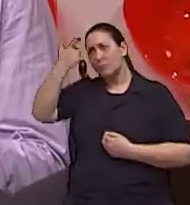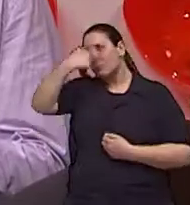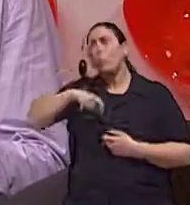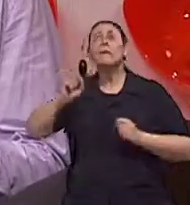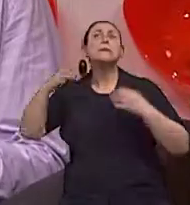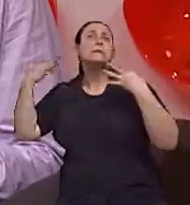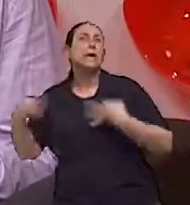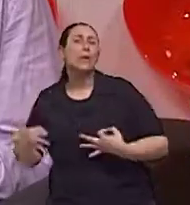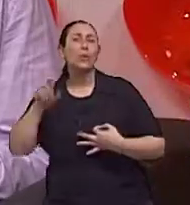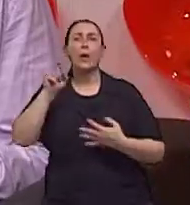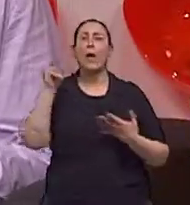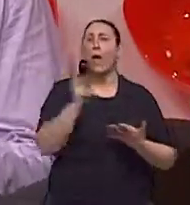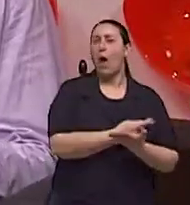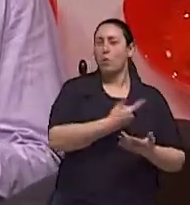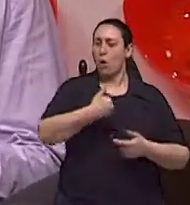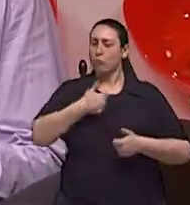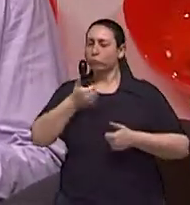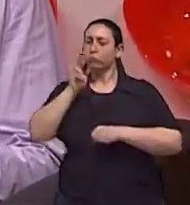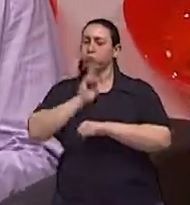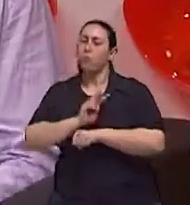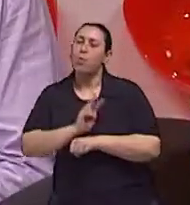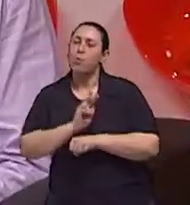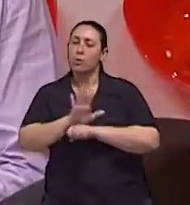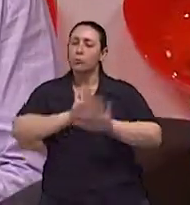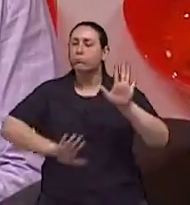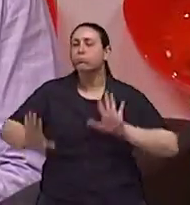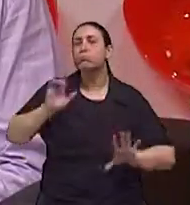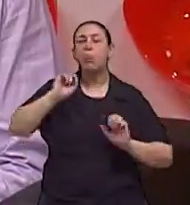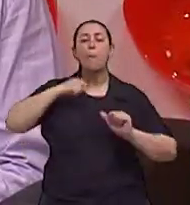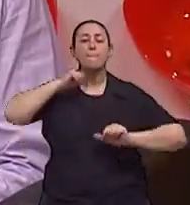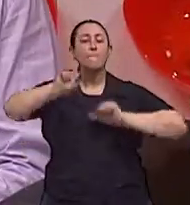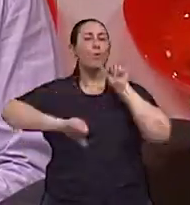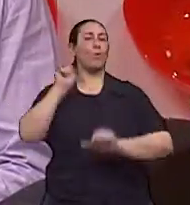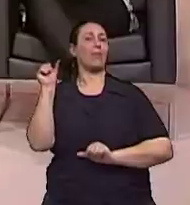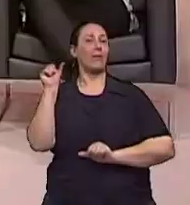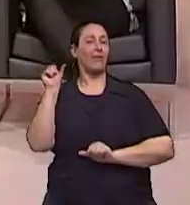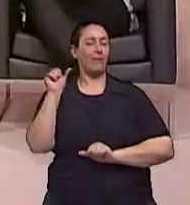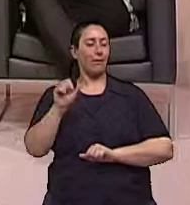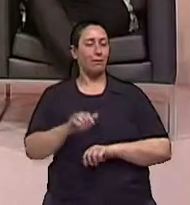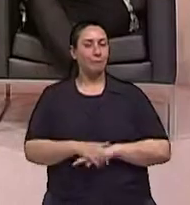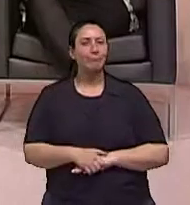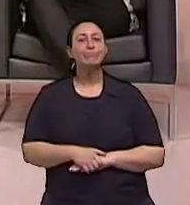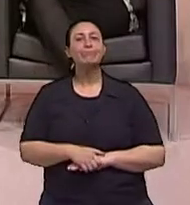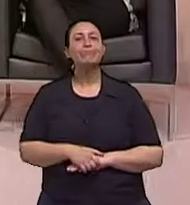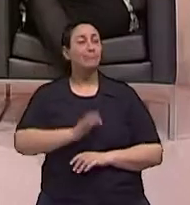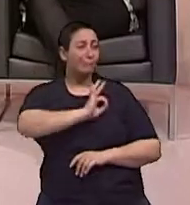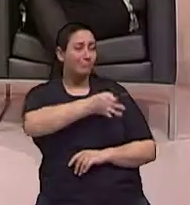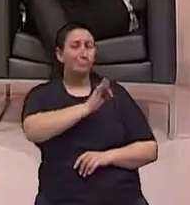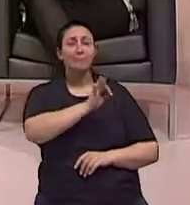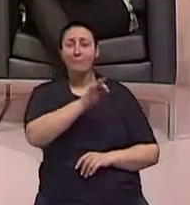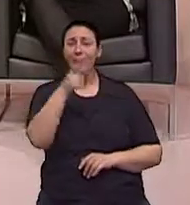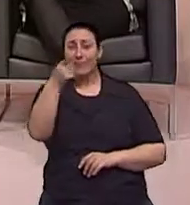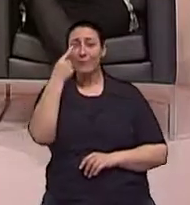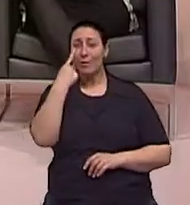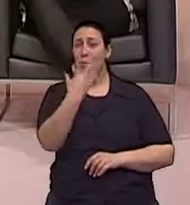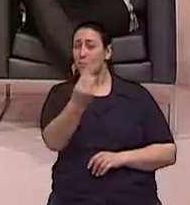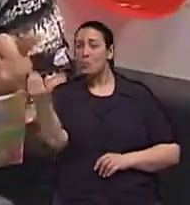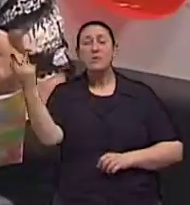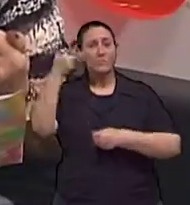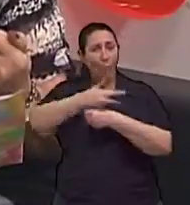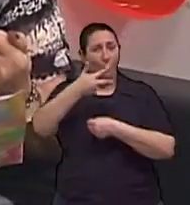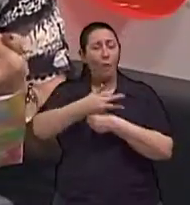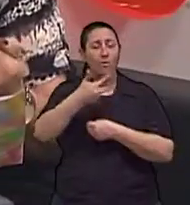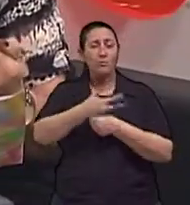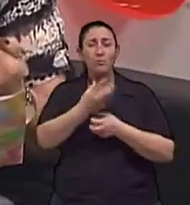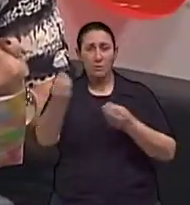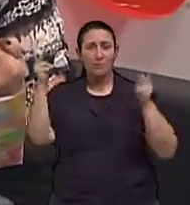eu estou fazendo que está errado o que eu posso mudar E aí eu me pergunto, como a gente viu no vídeo idosos que tomam essas atitudes